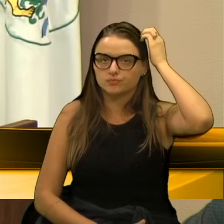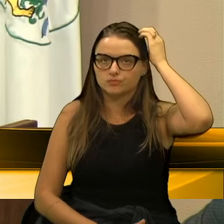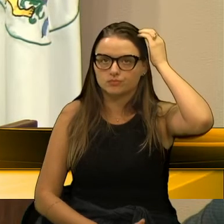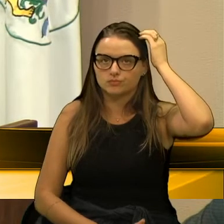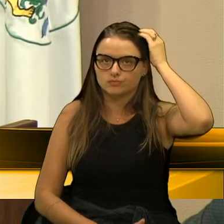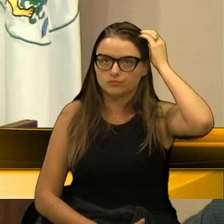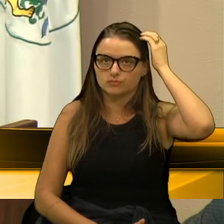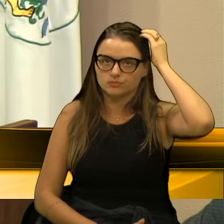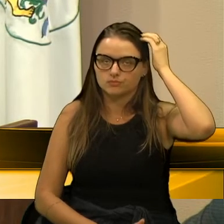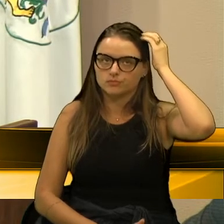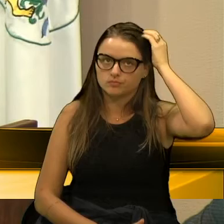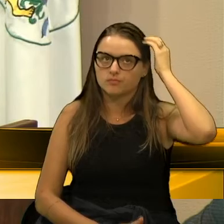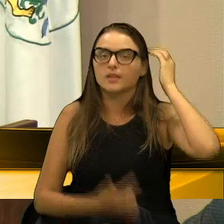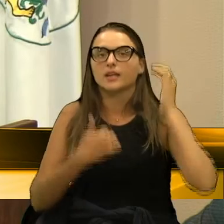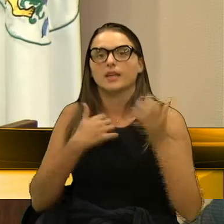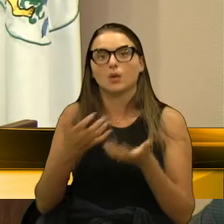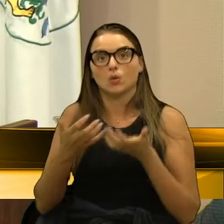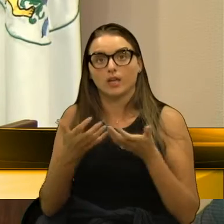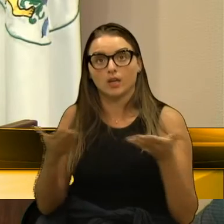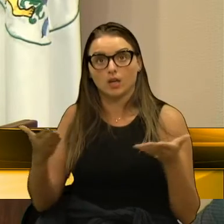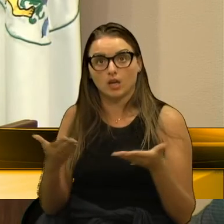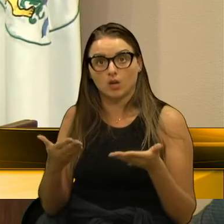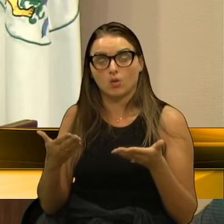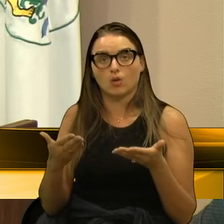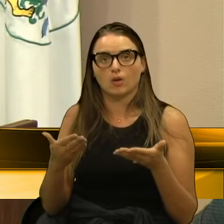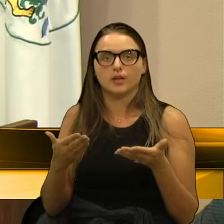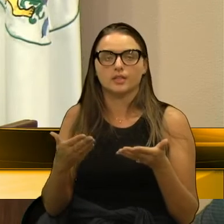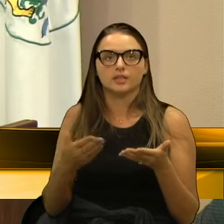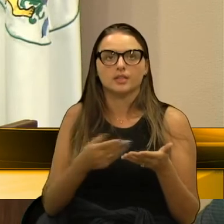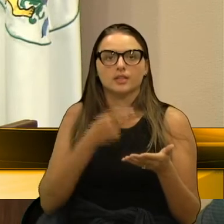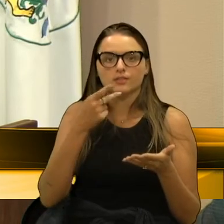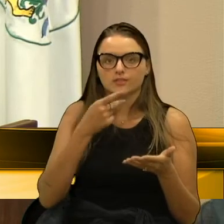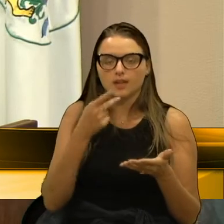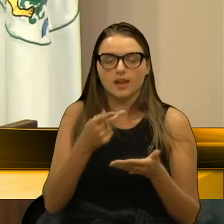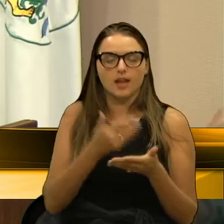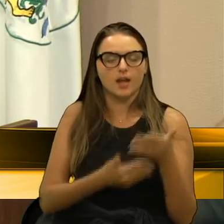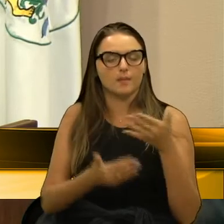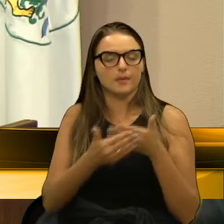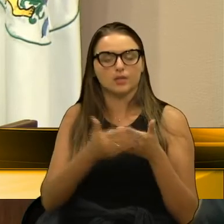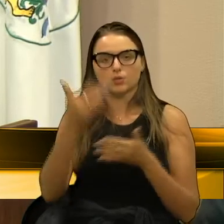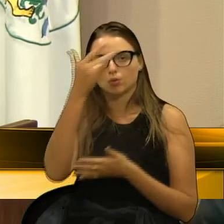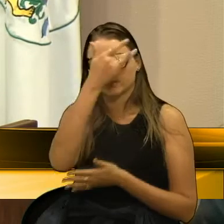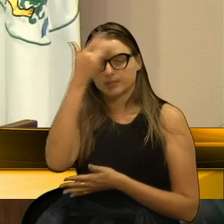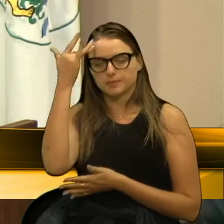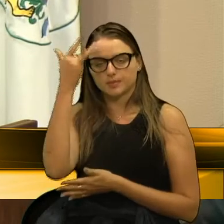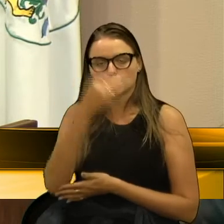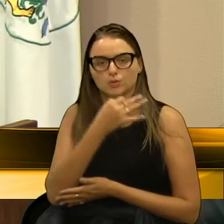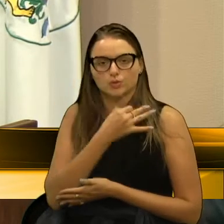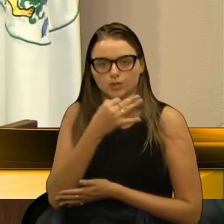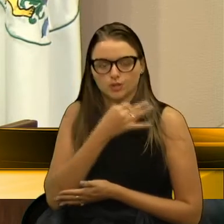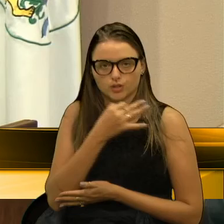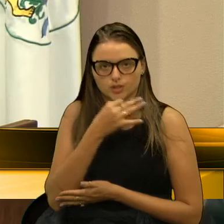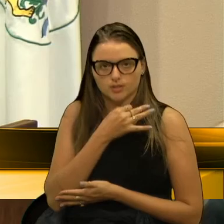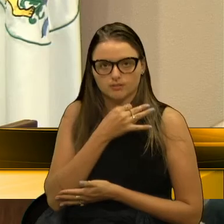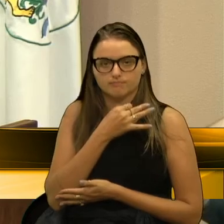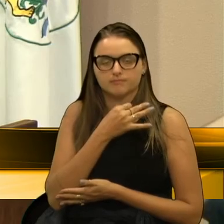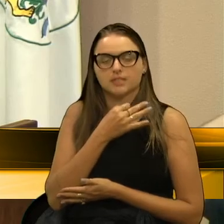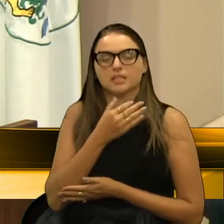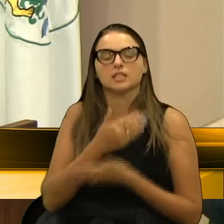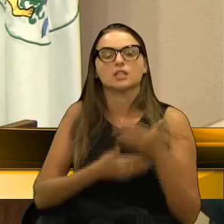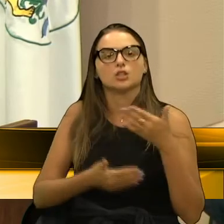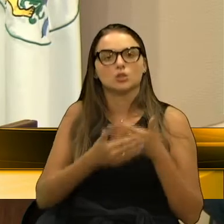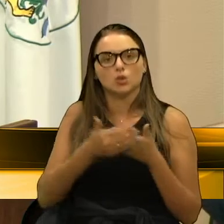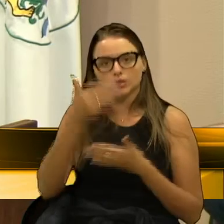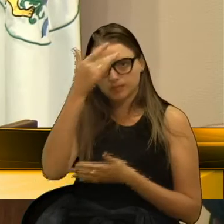Quero, nesse momento, me dirigir à população de Caxias do Sul. Essa população